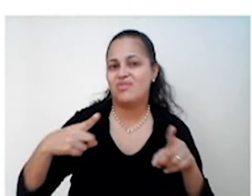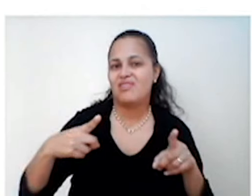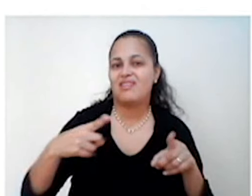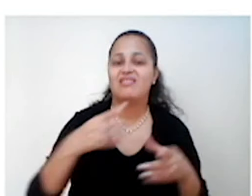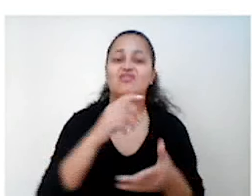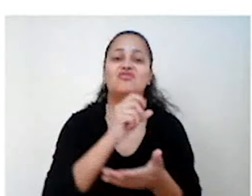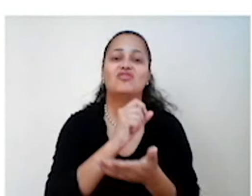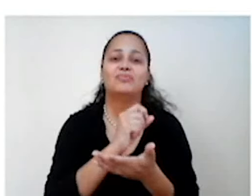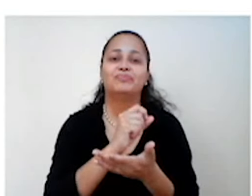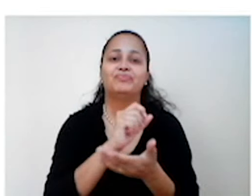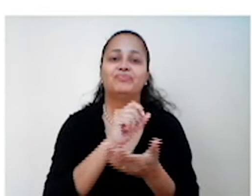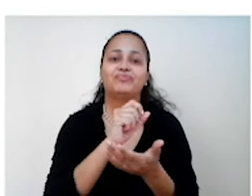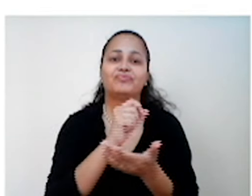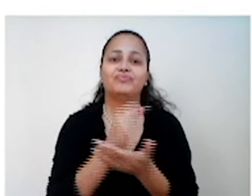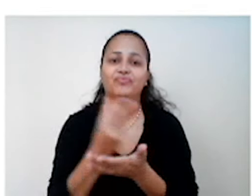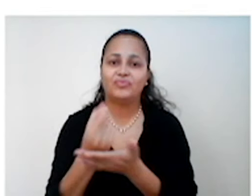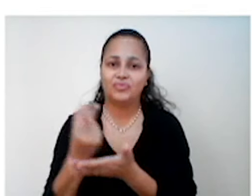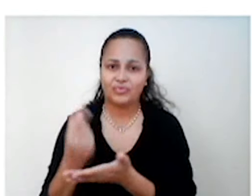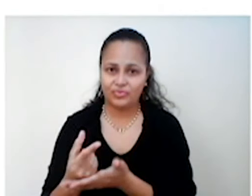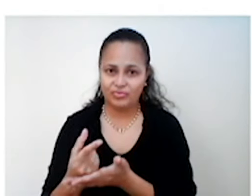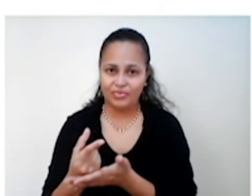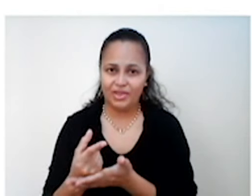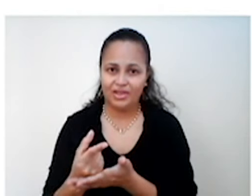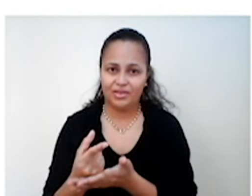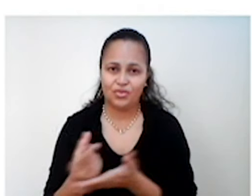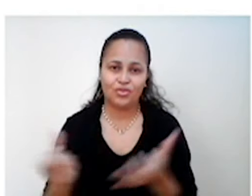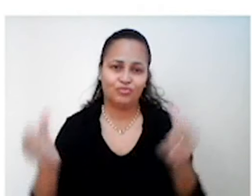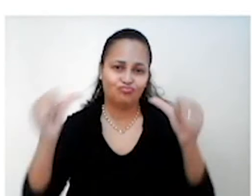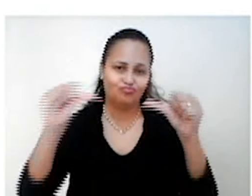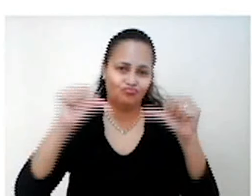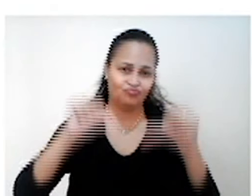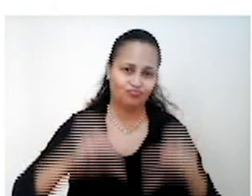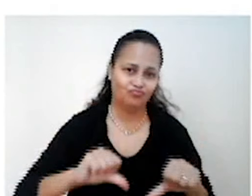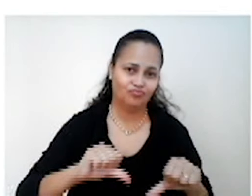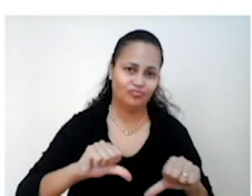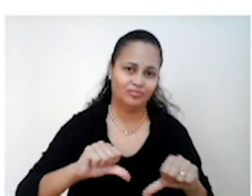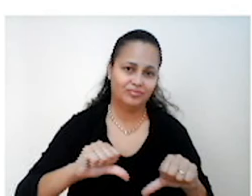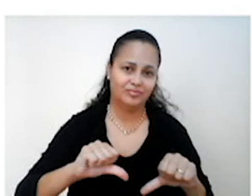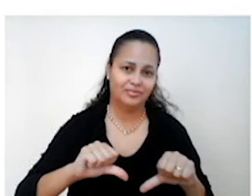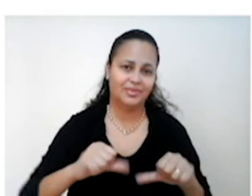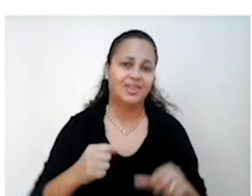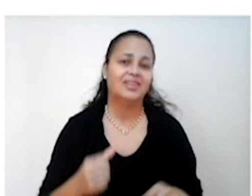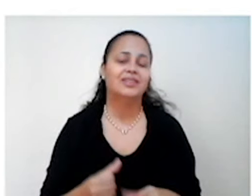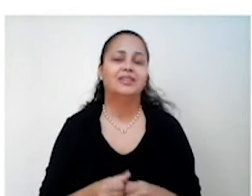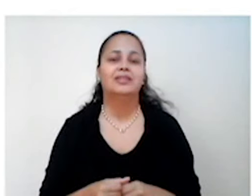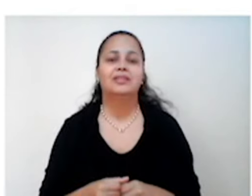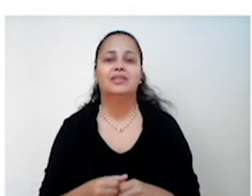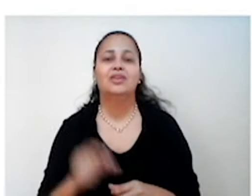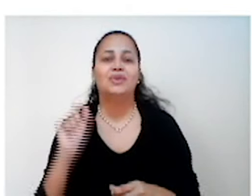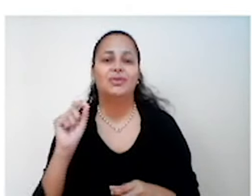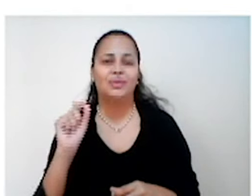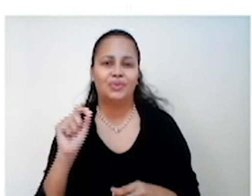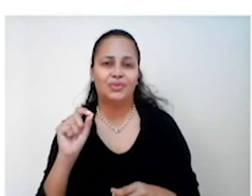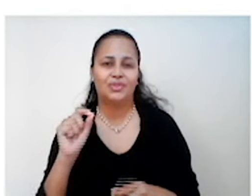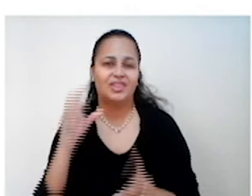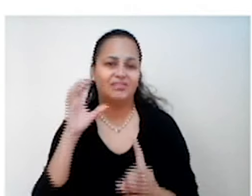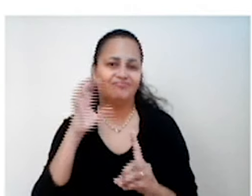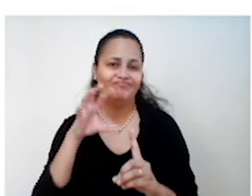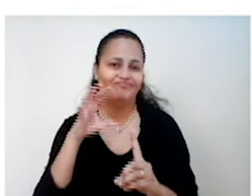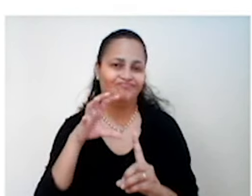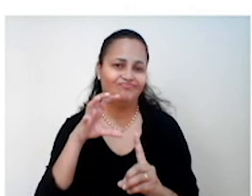crise. Isso, obviamente, afetou o Brasil. Então, já fica